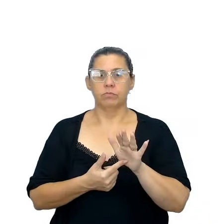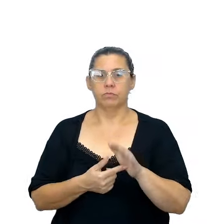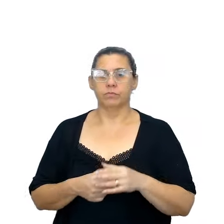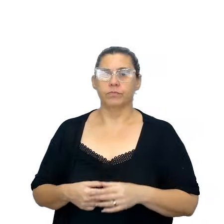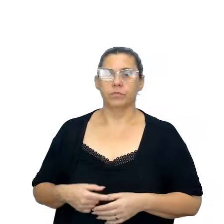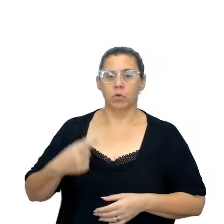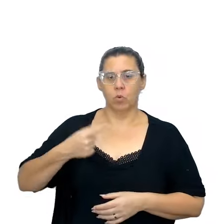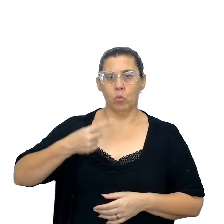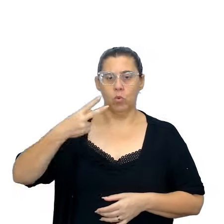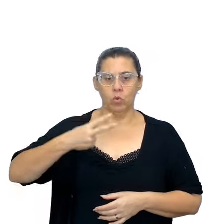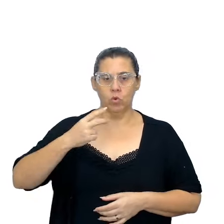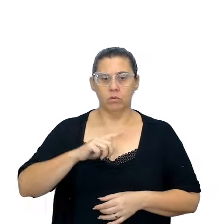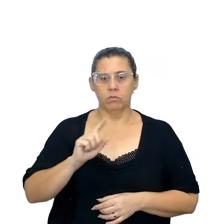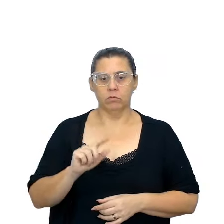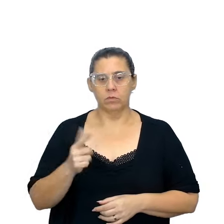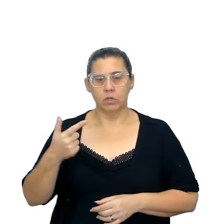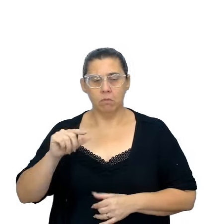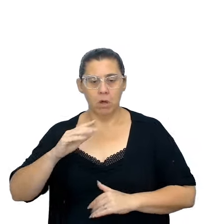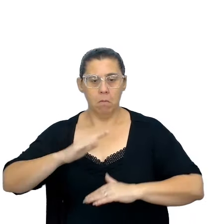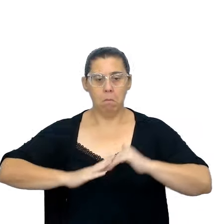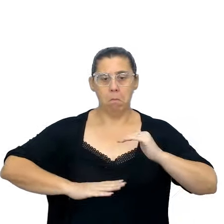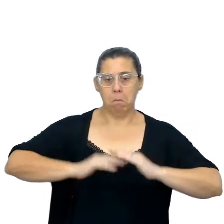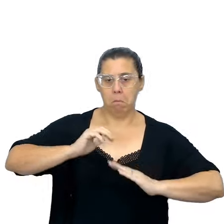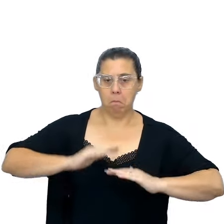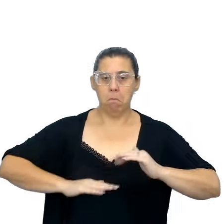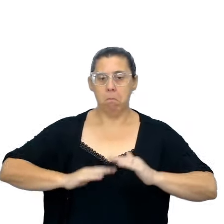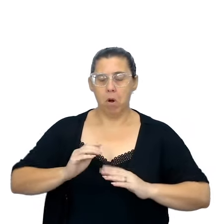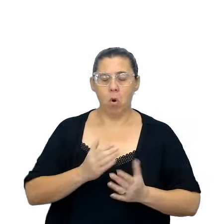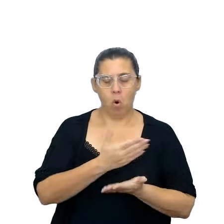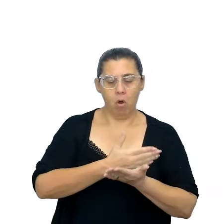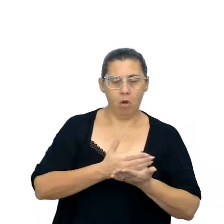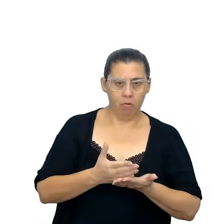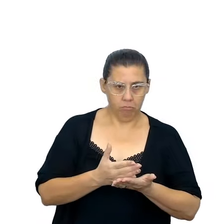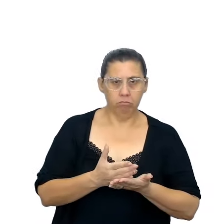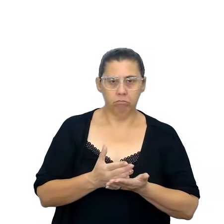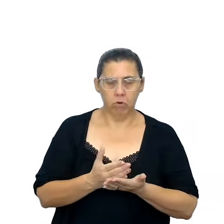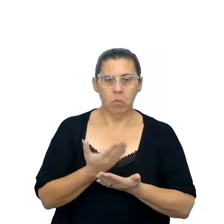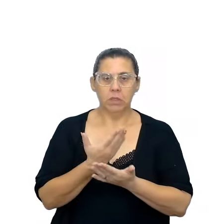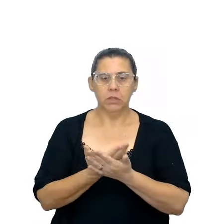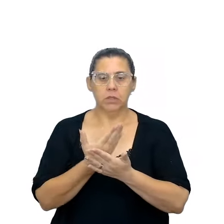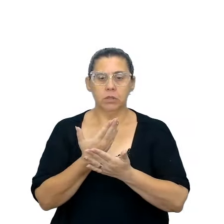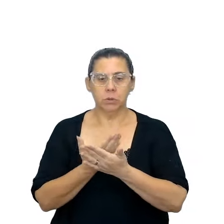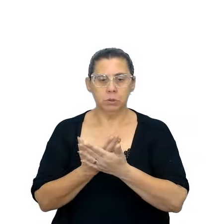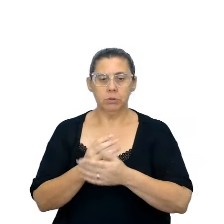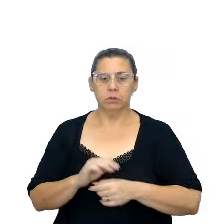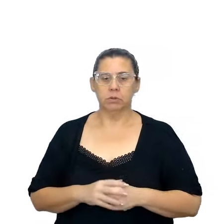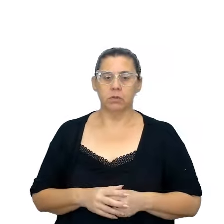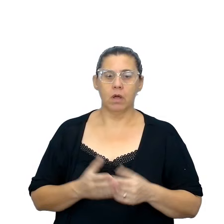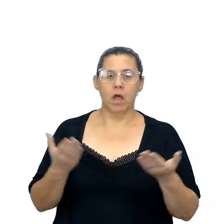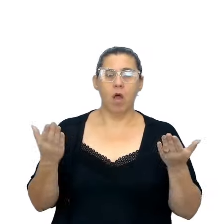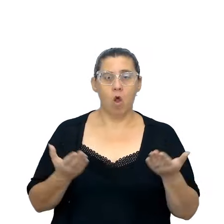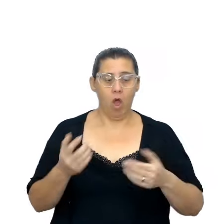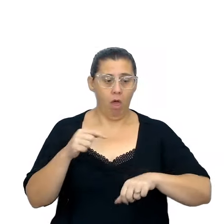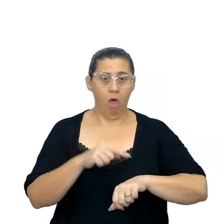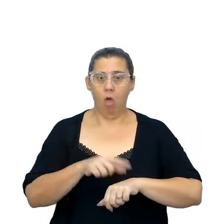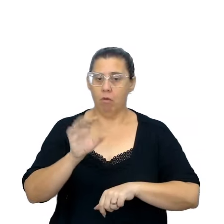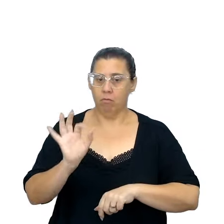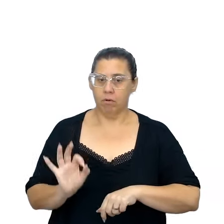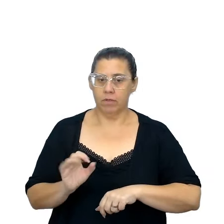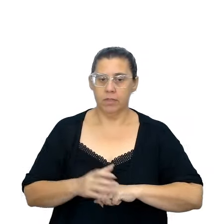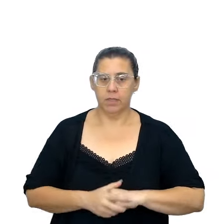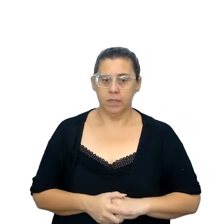partes, depois mãos à obra, que é a que nós escolhemos aqui, agora é a hora,